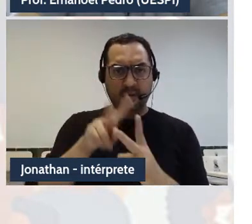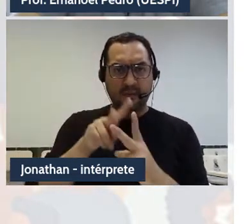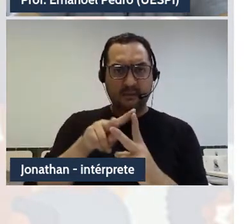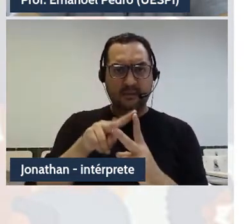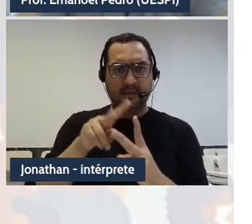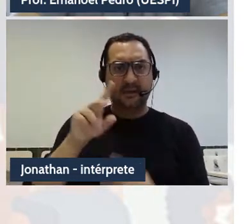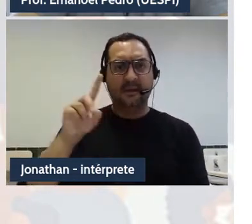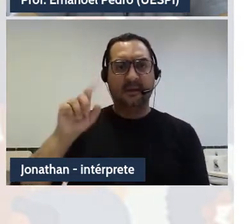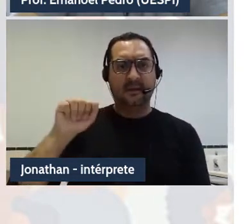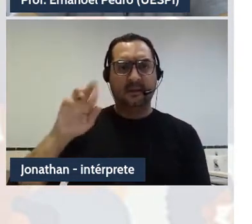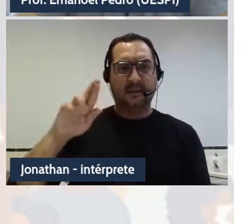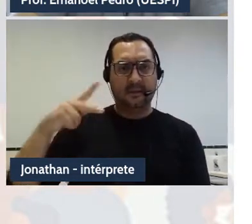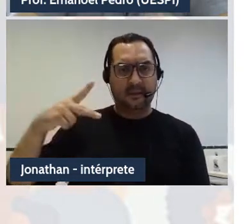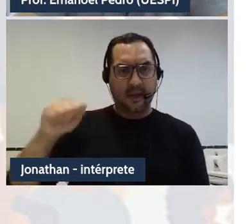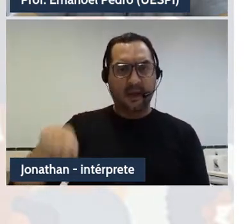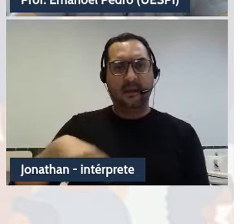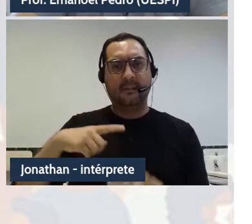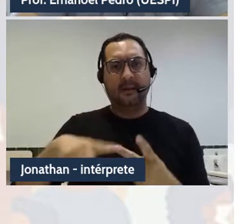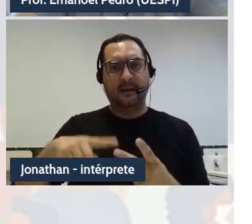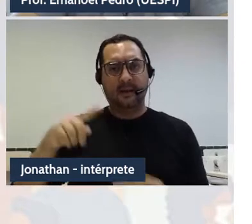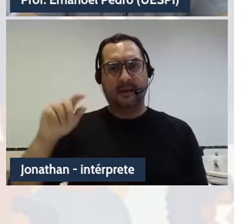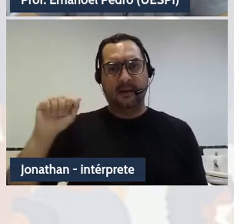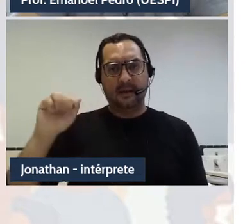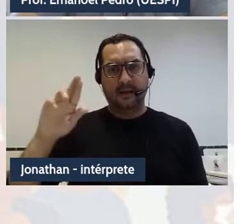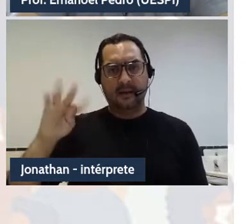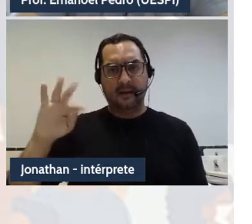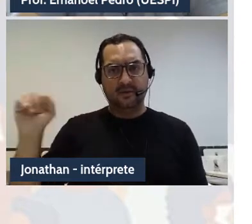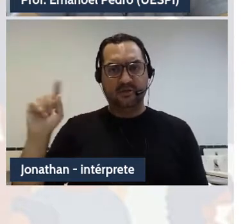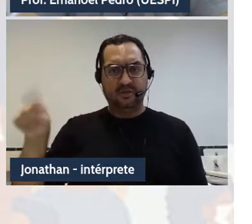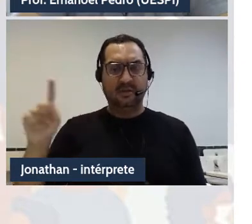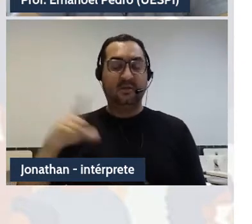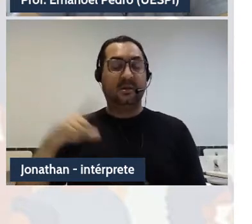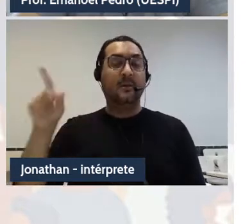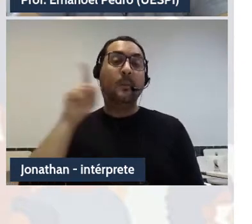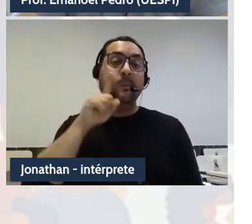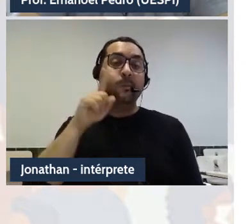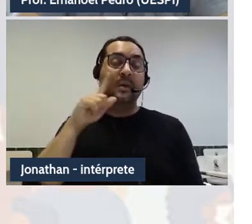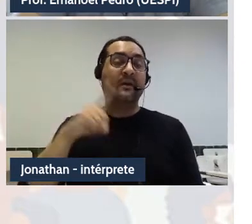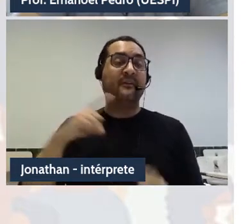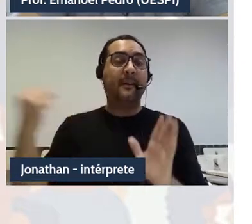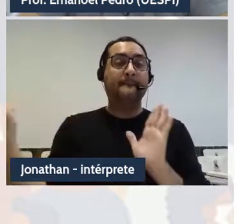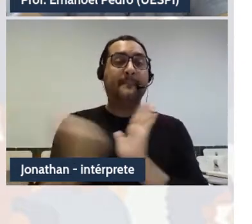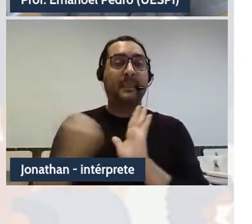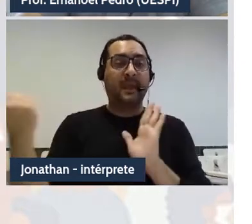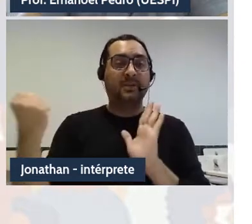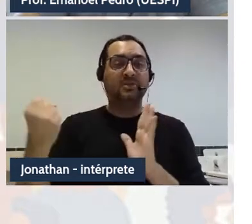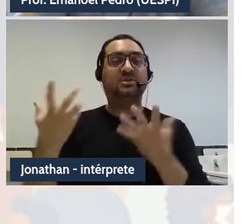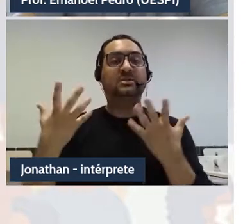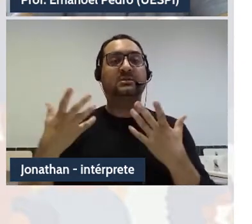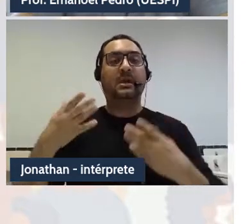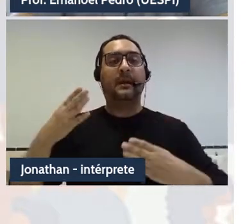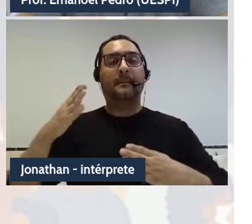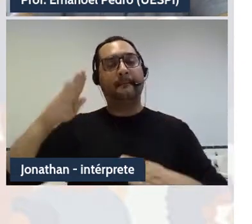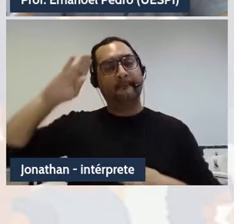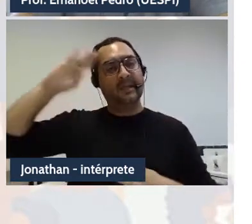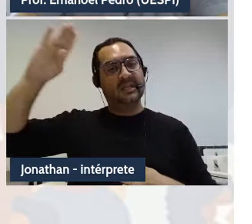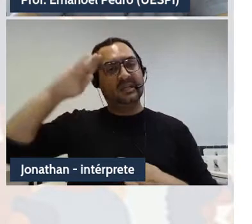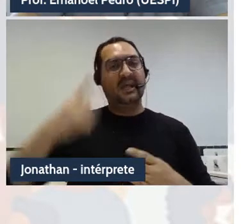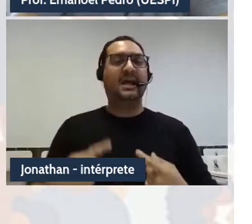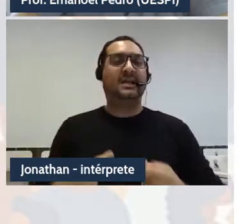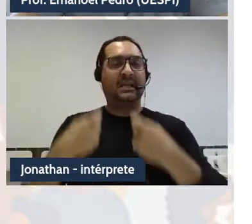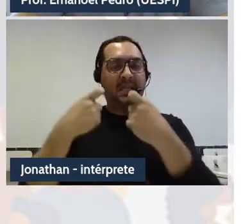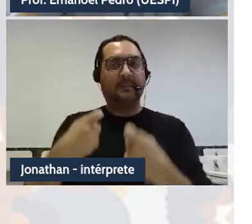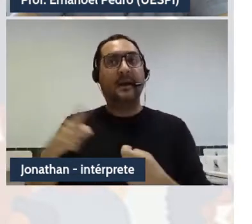1969, são manifestações patentes nos Estados Unidos das disputas político-militares em que se